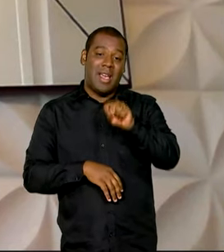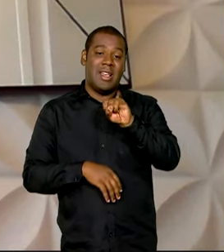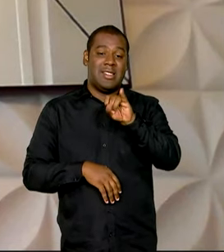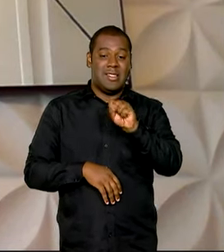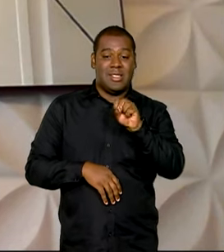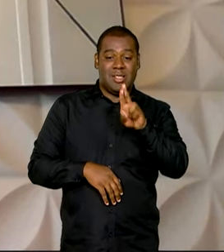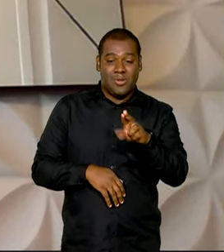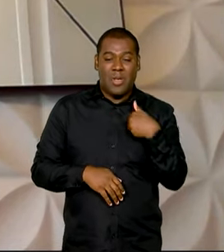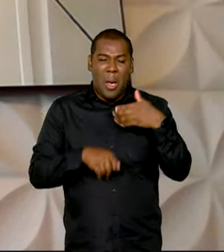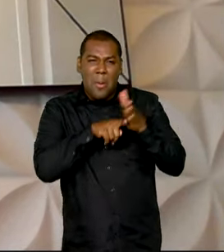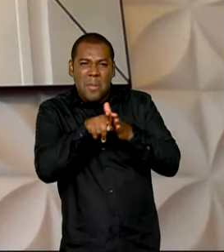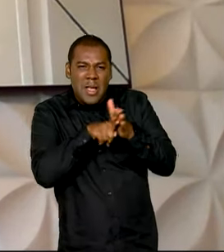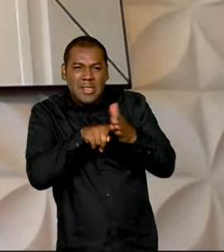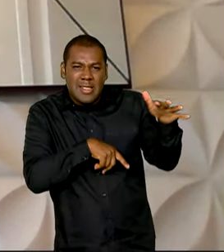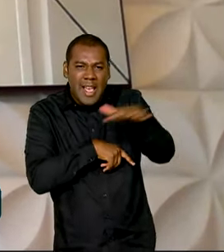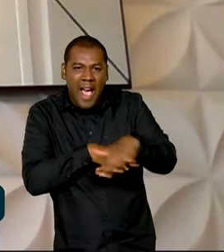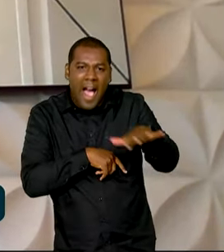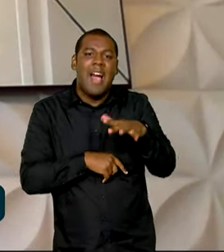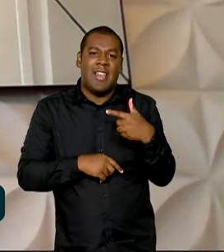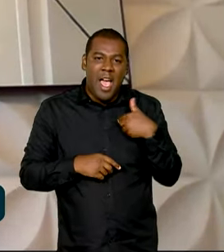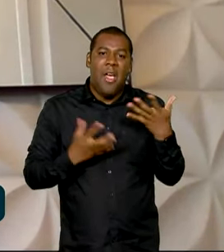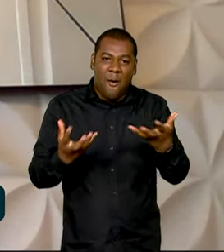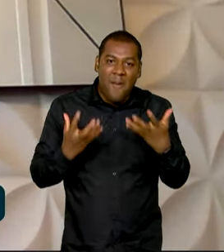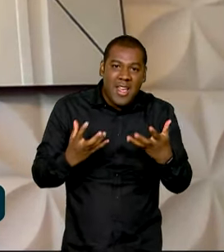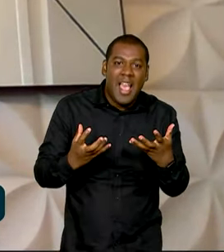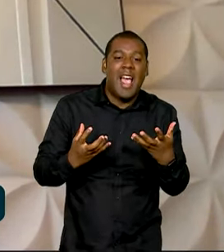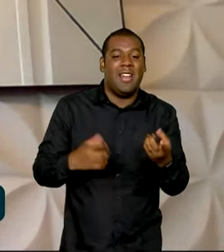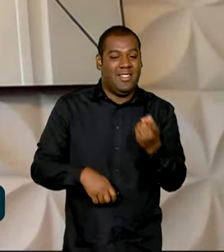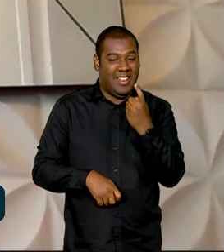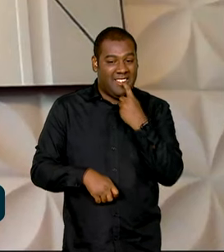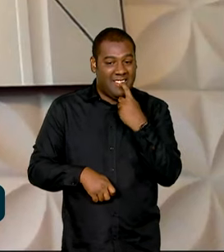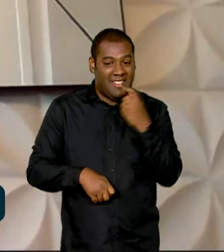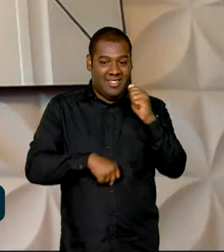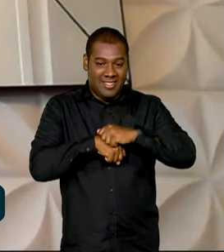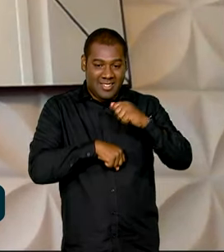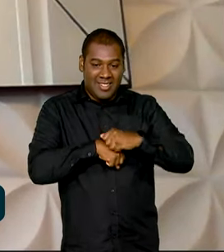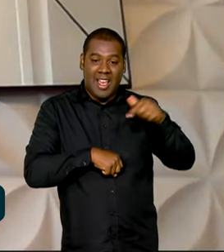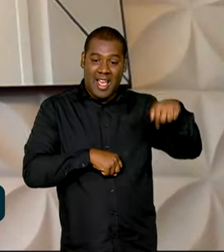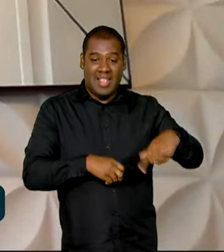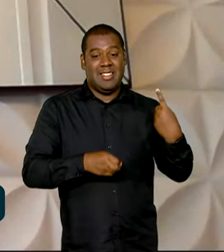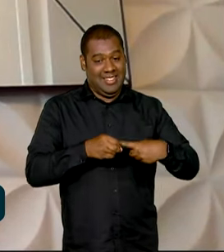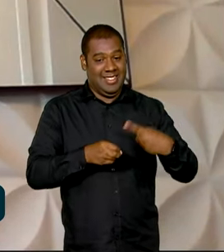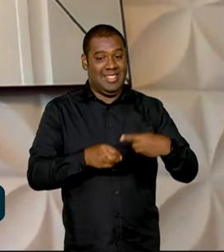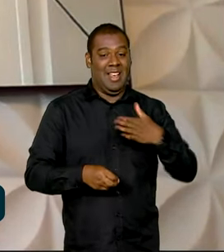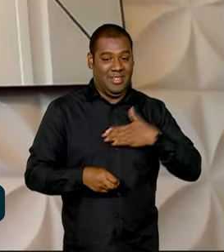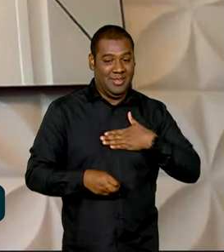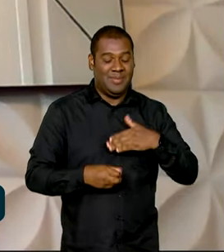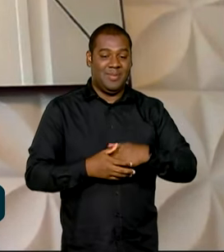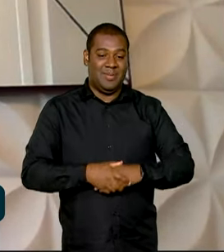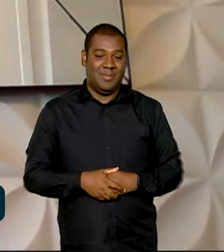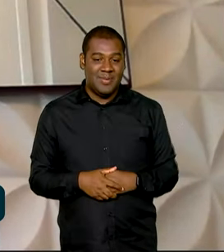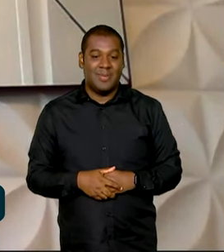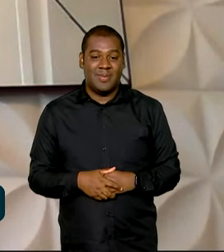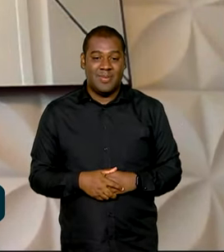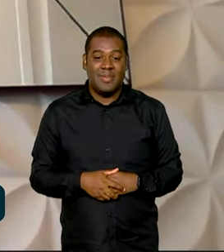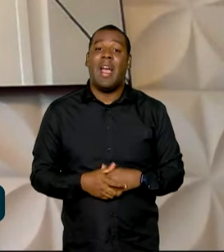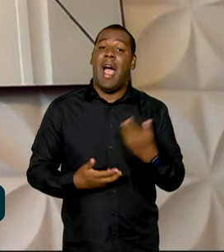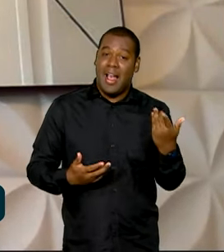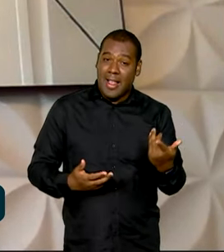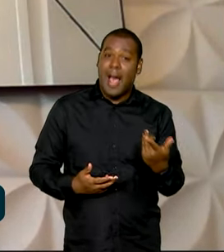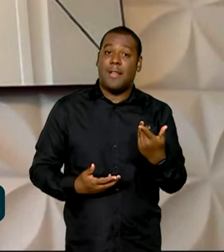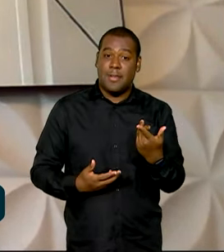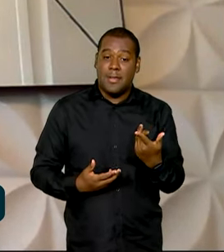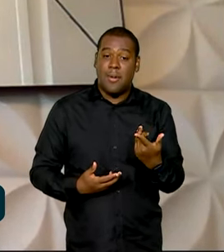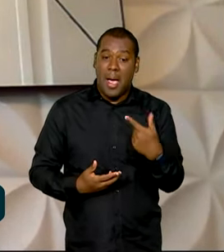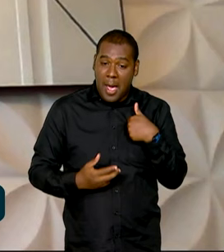eu pesquisei a área que eu quero, né, que é o Odonto, aqui de Santa Maria, no FSM. Achei bem legal, mostra o total de vagas